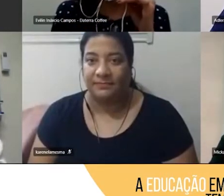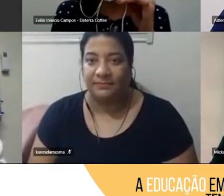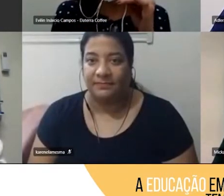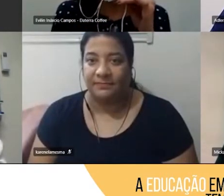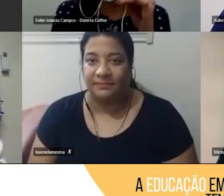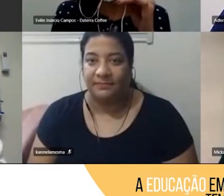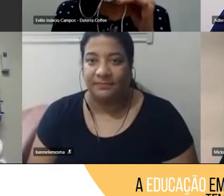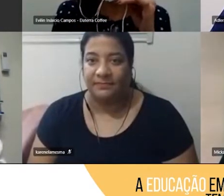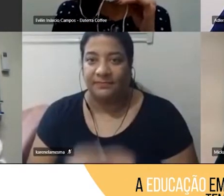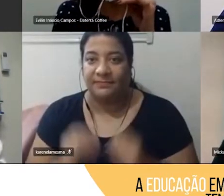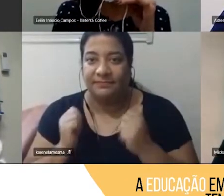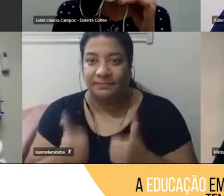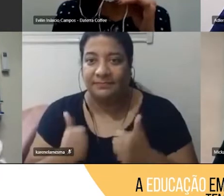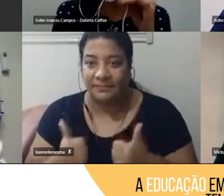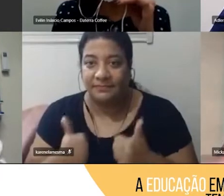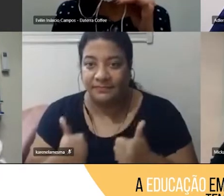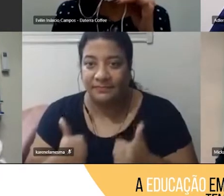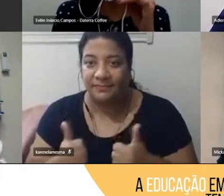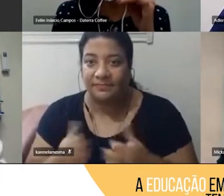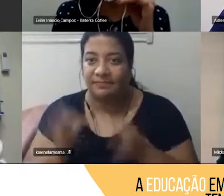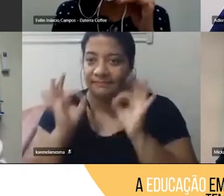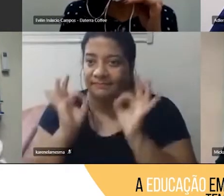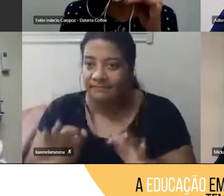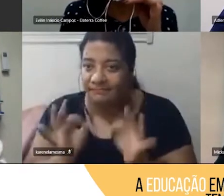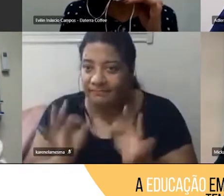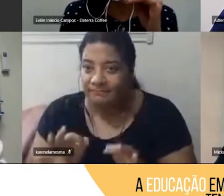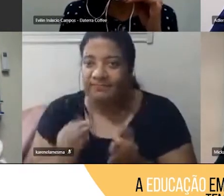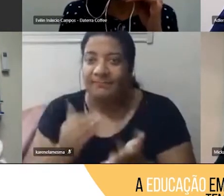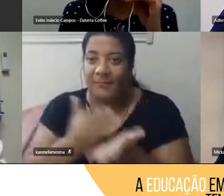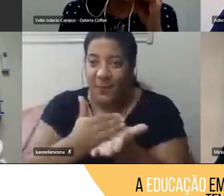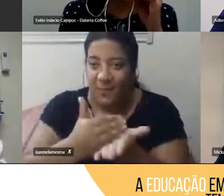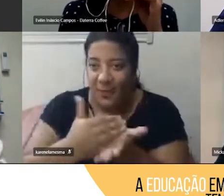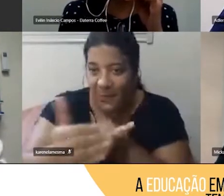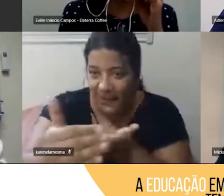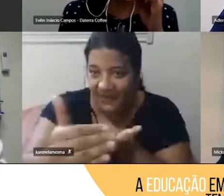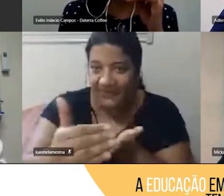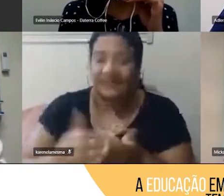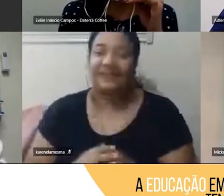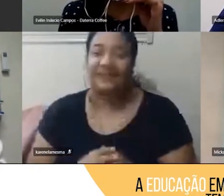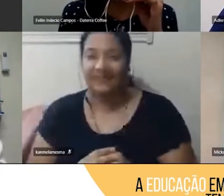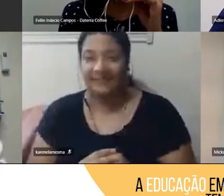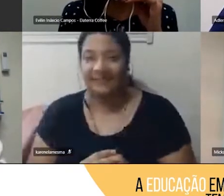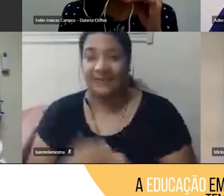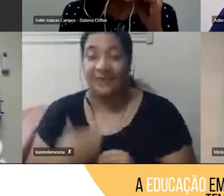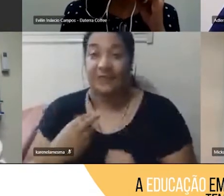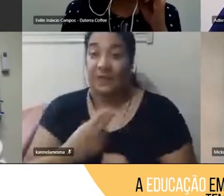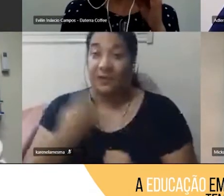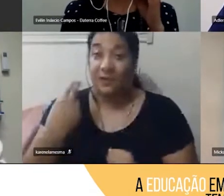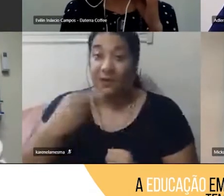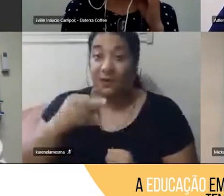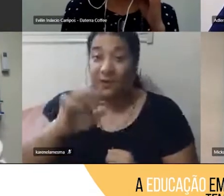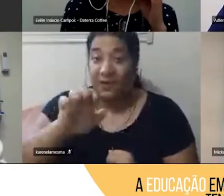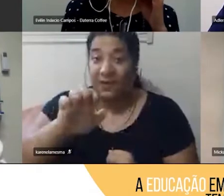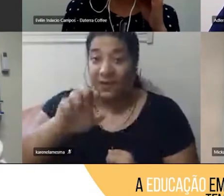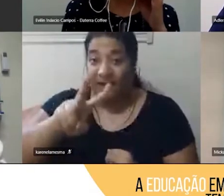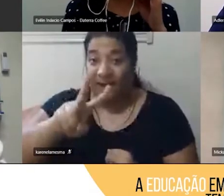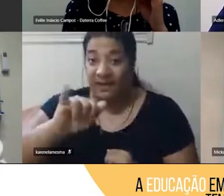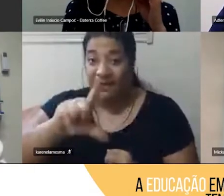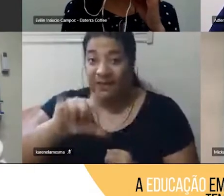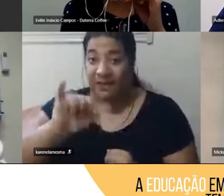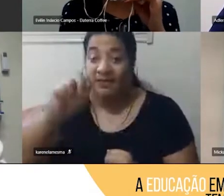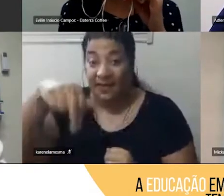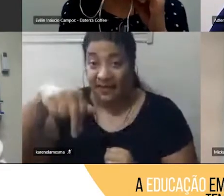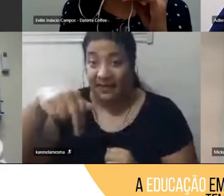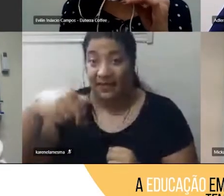Bacana. Então, estando tudo certo, vamos dar início. Meu nome é Evelyn e eu vou iniciar